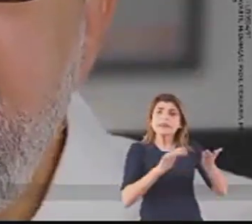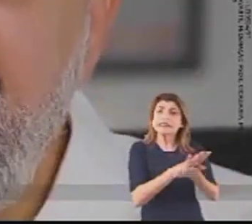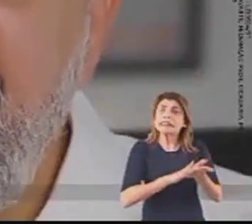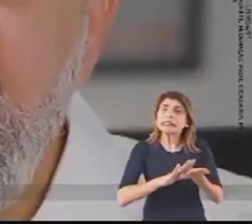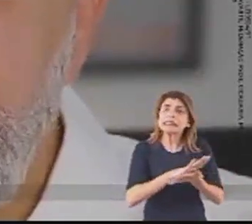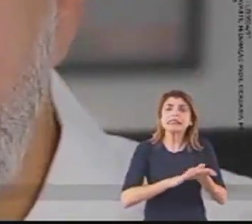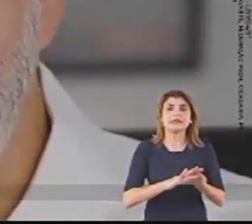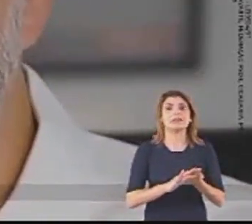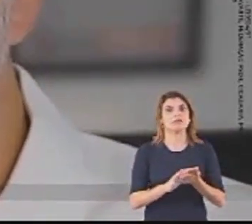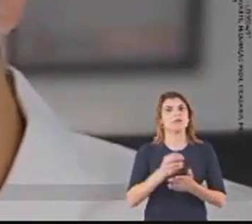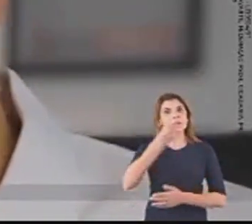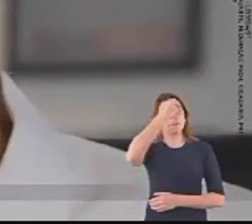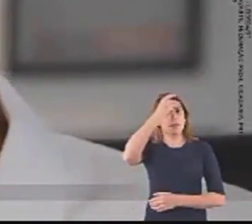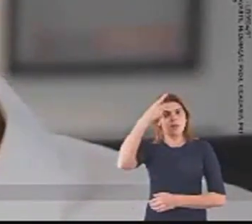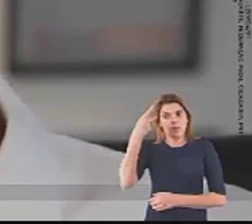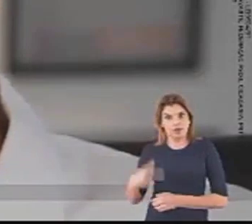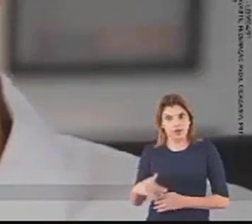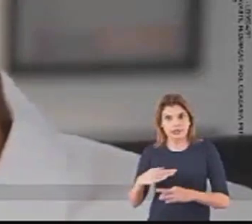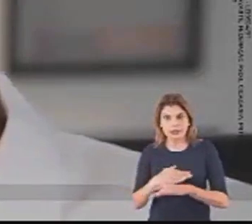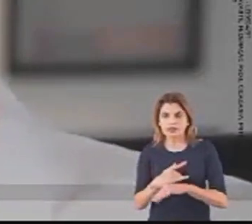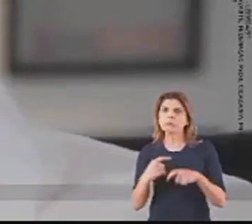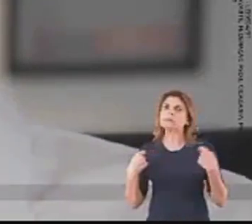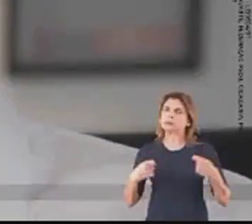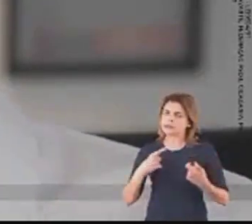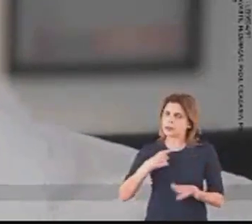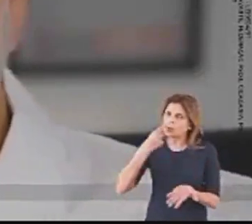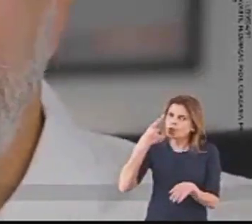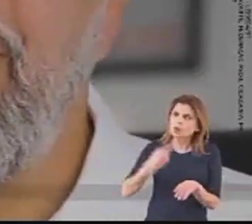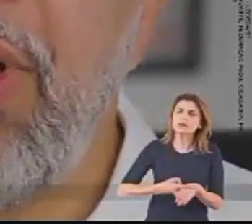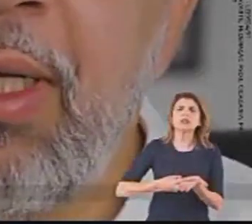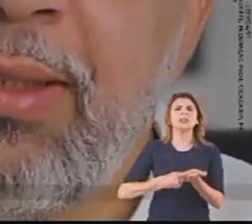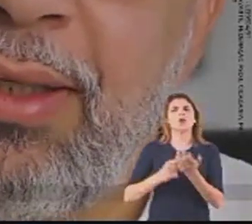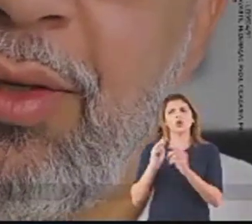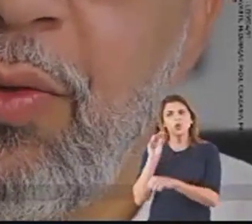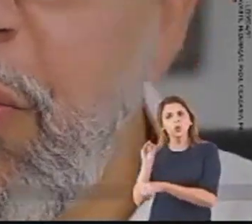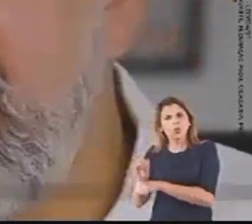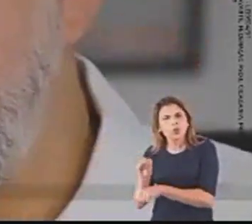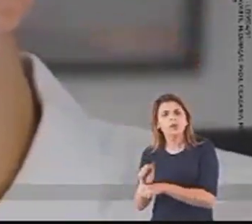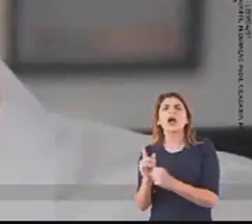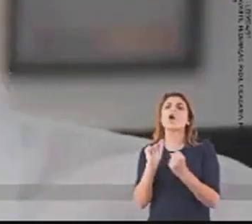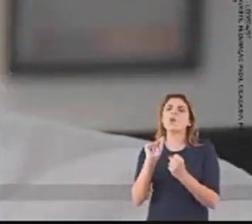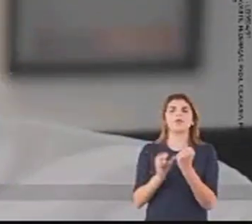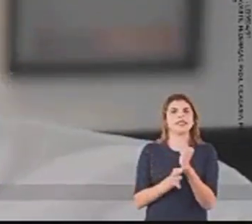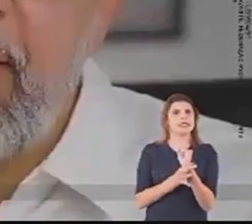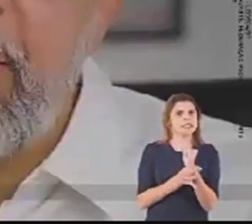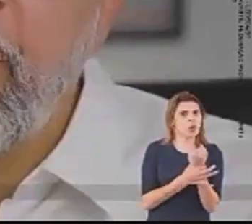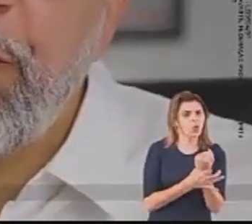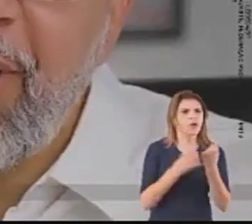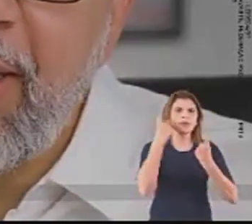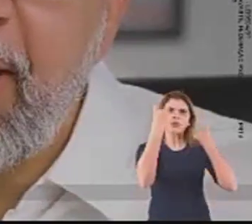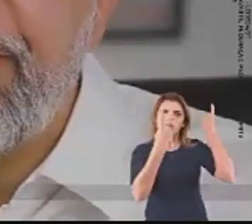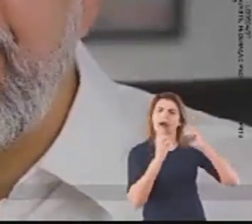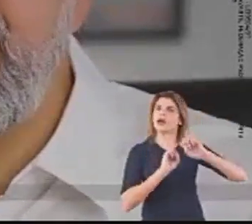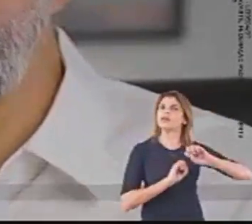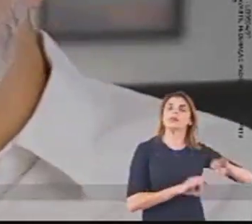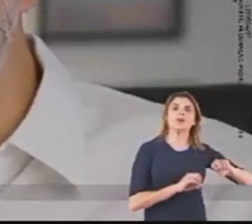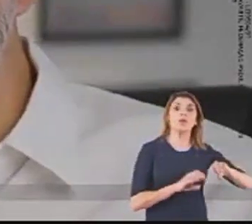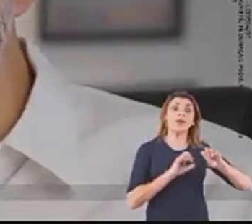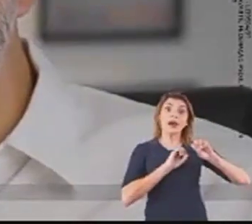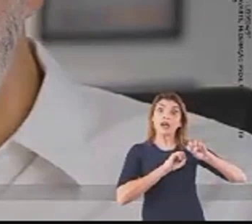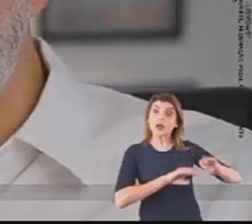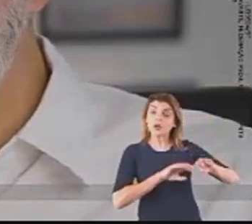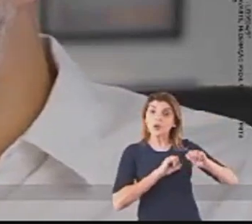Ser prefeito de uma cidade como a nossa tem sim que cuidar da segurança, cuidar da educação. E por falar em